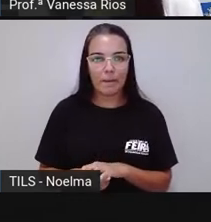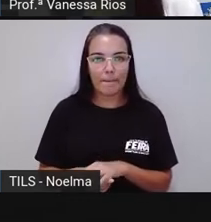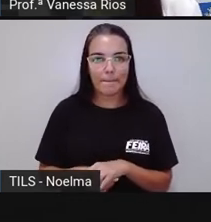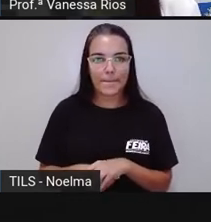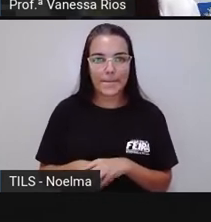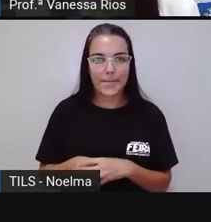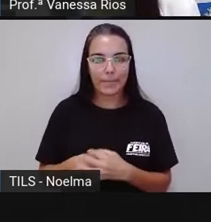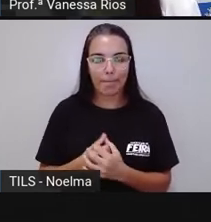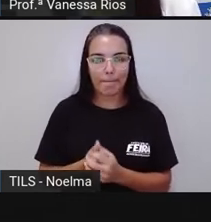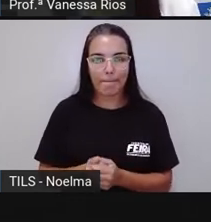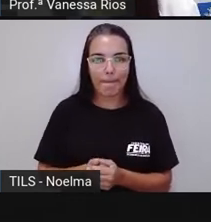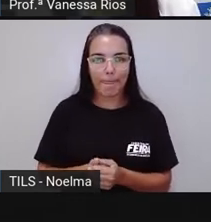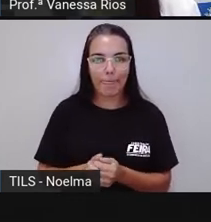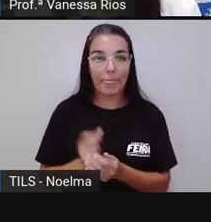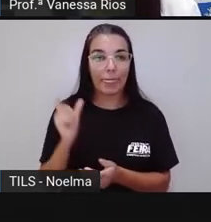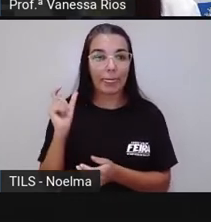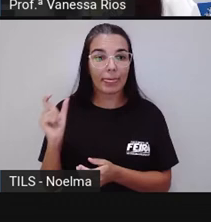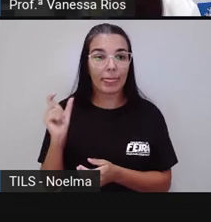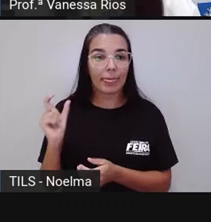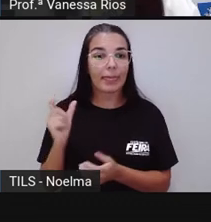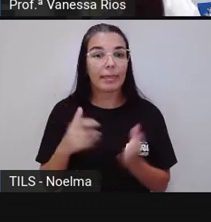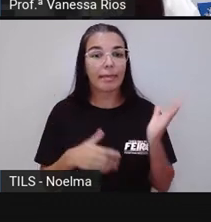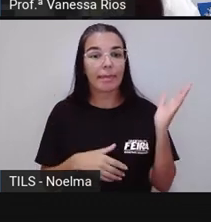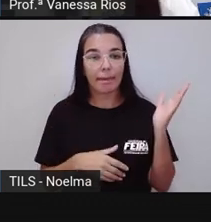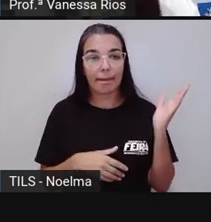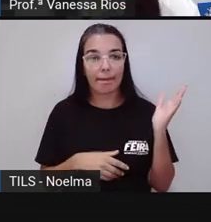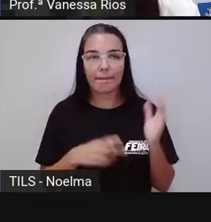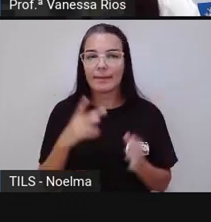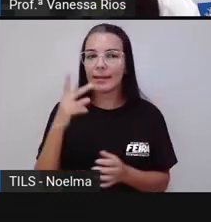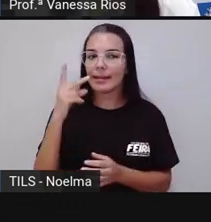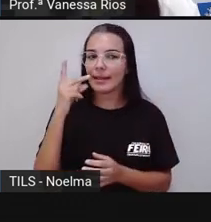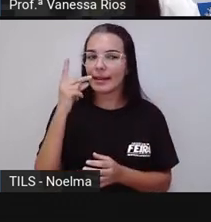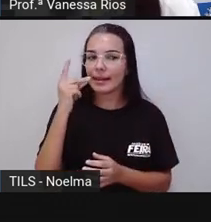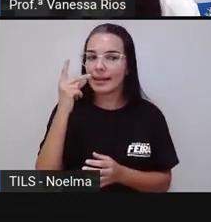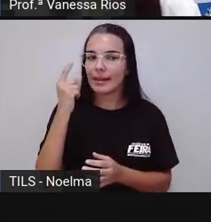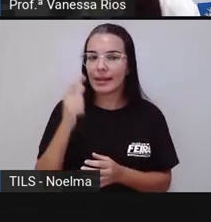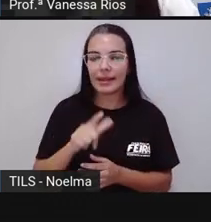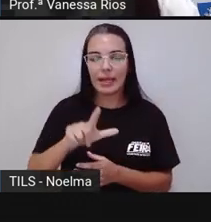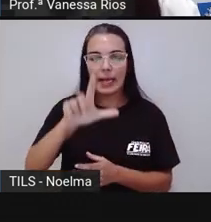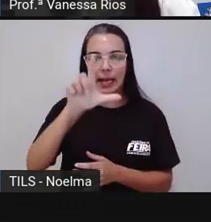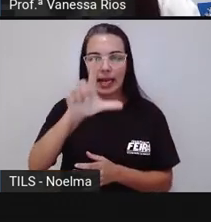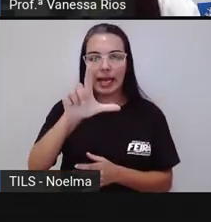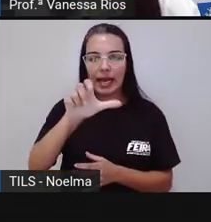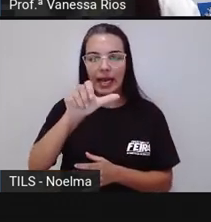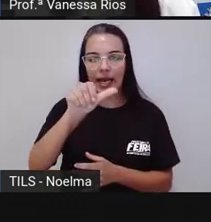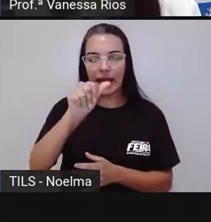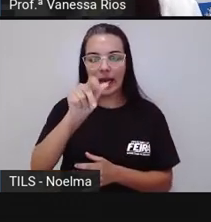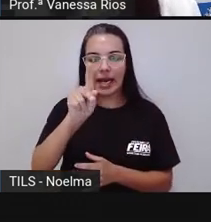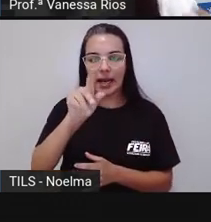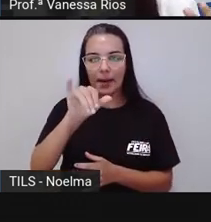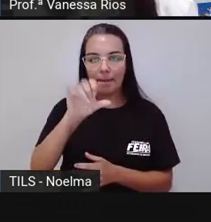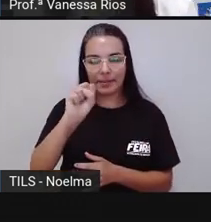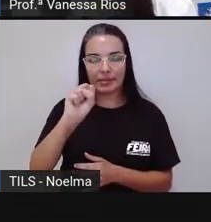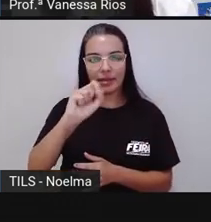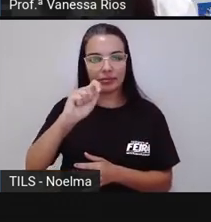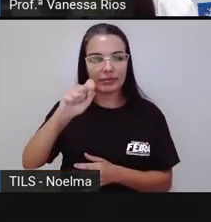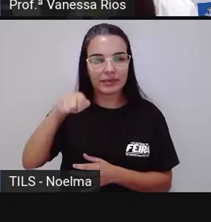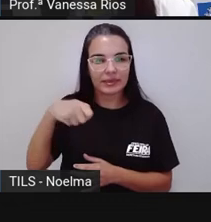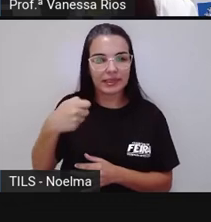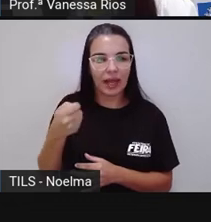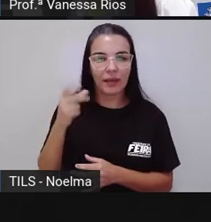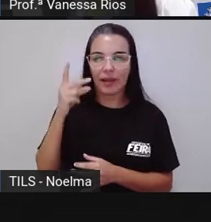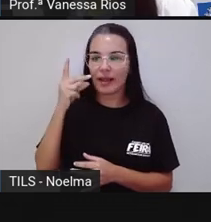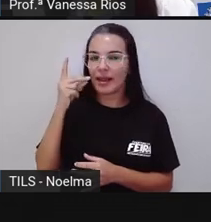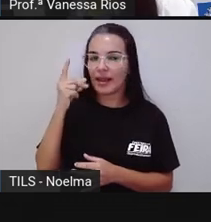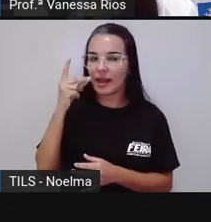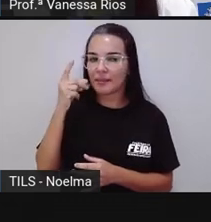Agora a palavra é lápis. Hum, muito bem. Olhem só, a Pró também escreveu